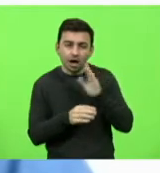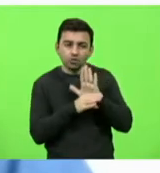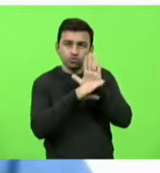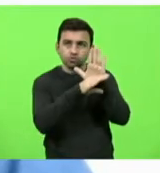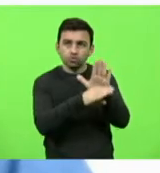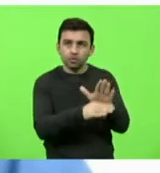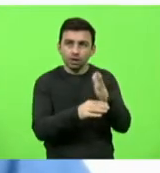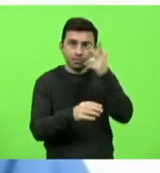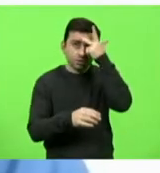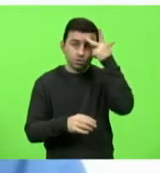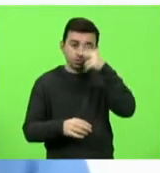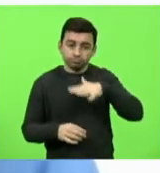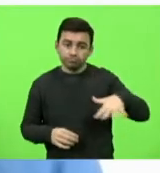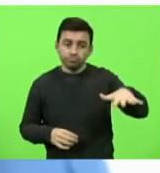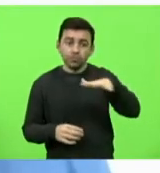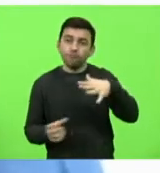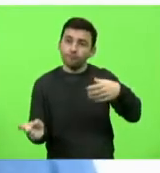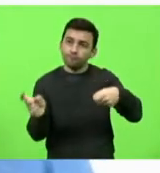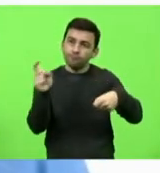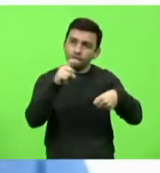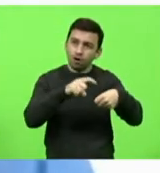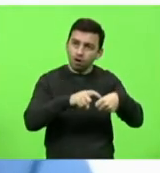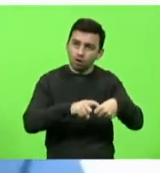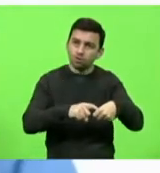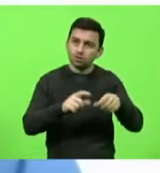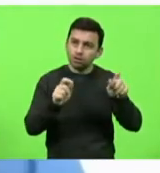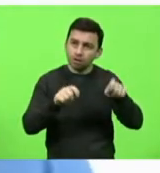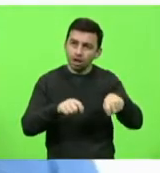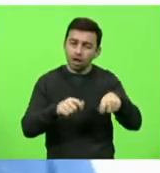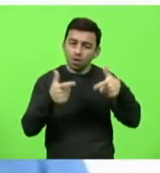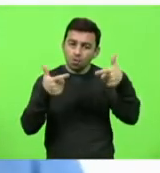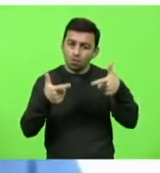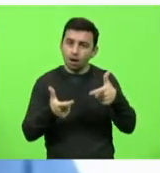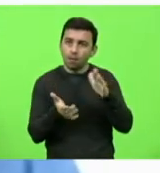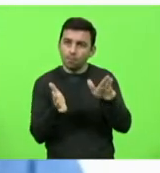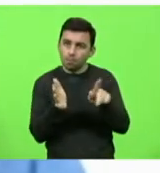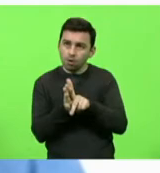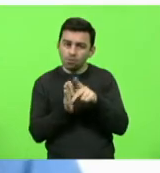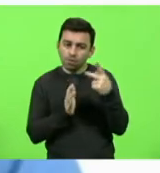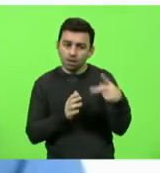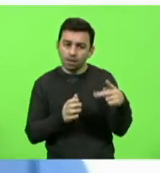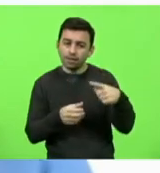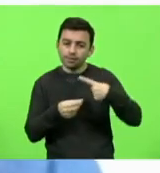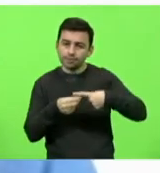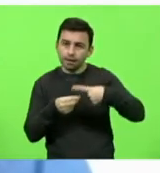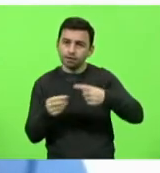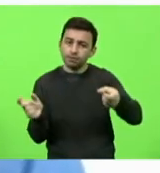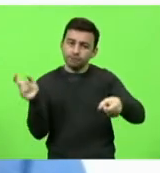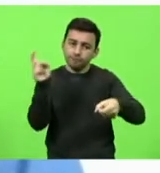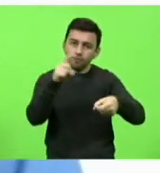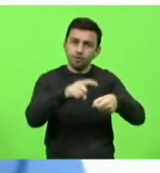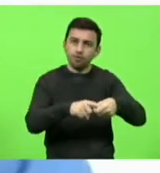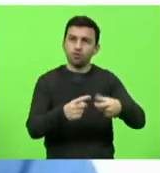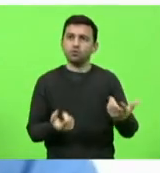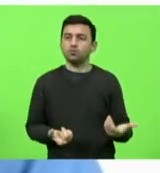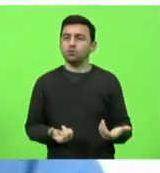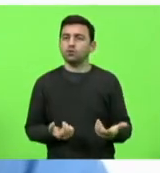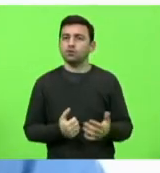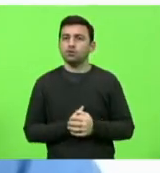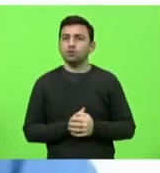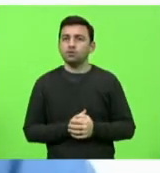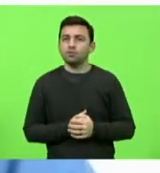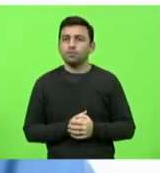essas pessoas voltem para a sua origem, voltem para a sua cidade, voltem para a sua família,